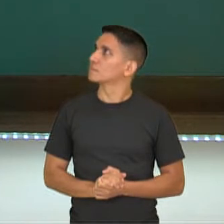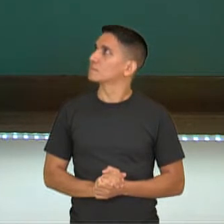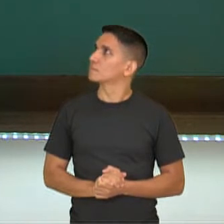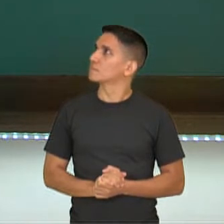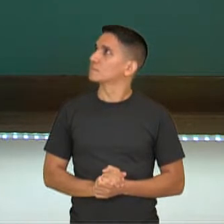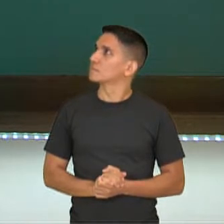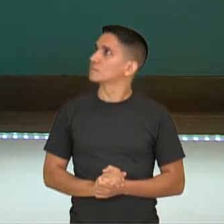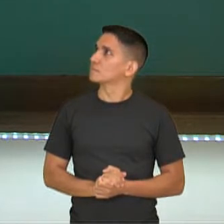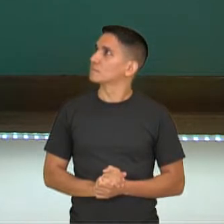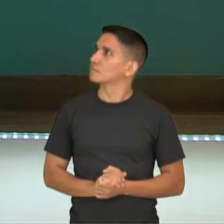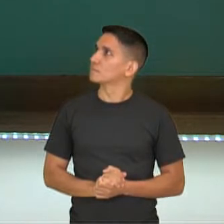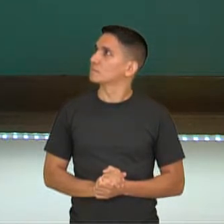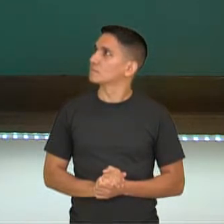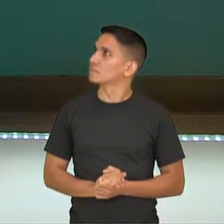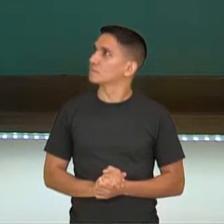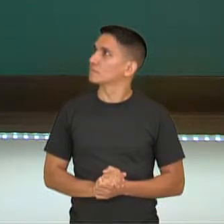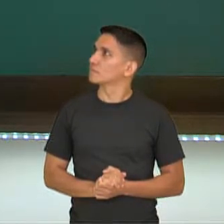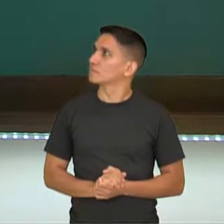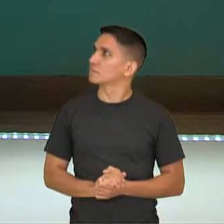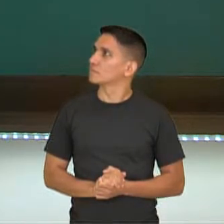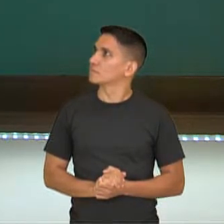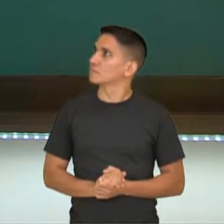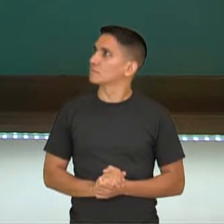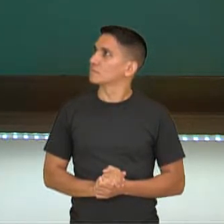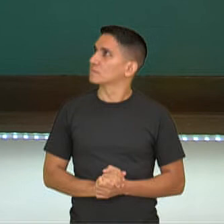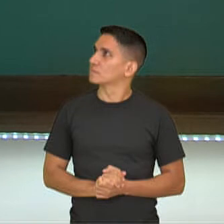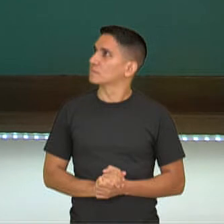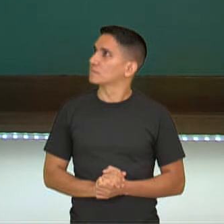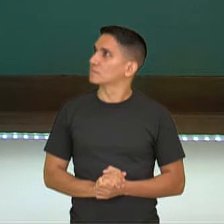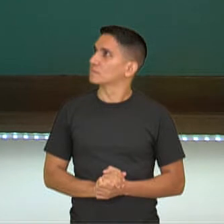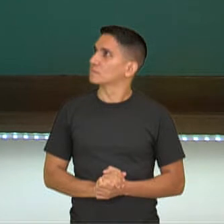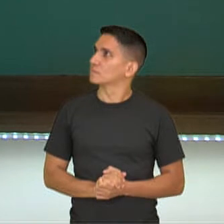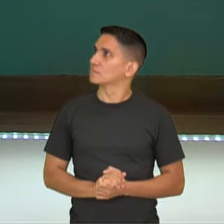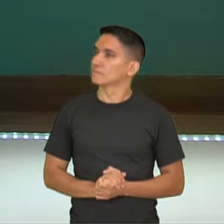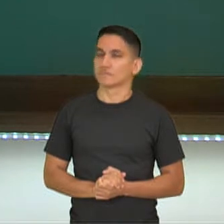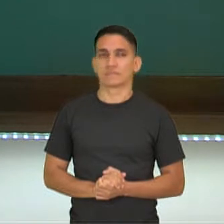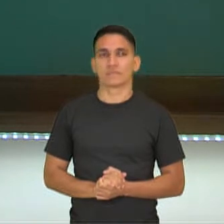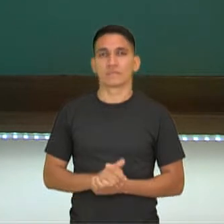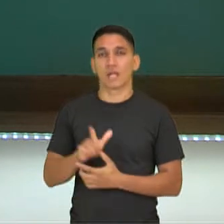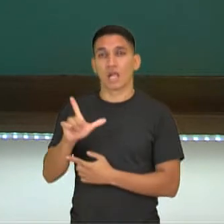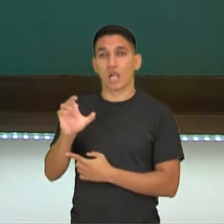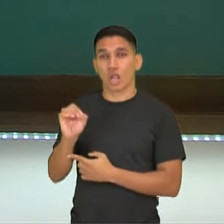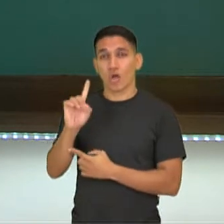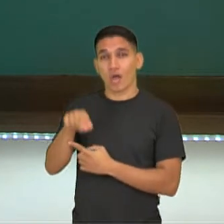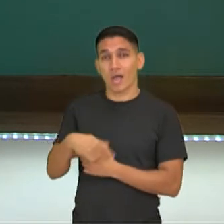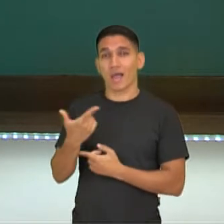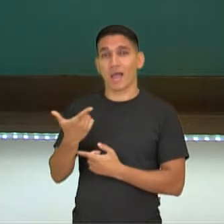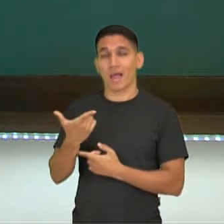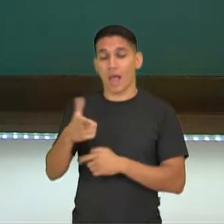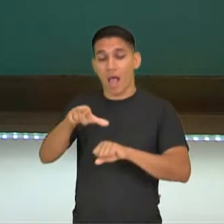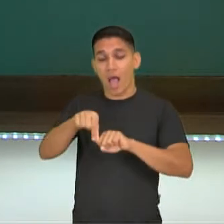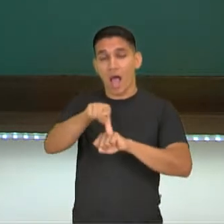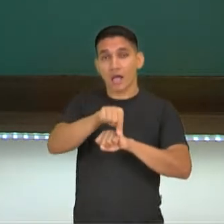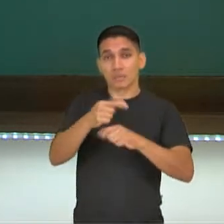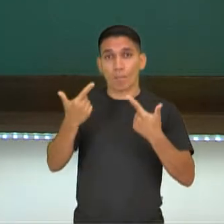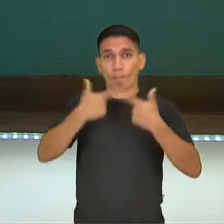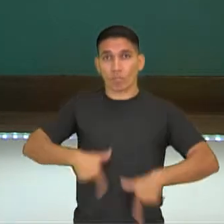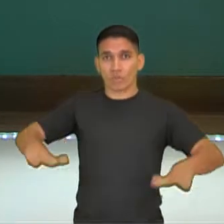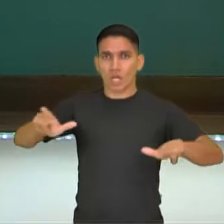língua portuguesa. E o lo, que é o pronome, é o artigo neutro. Eu não uso lo com